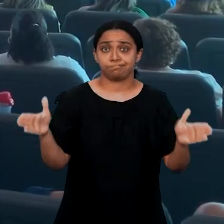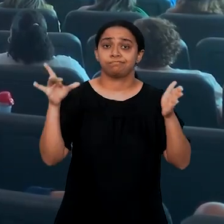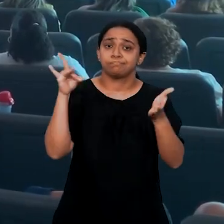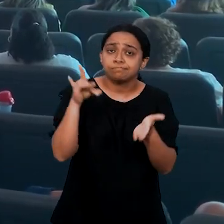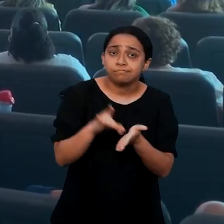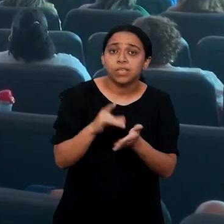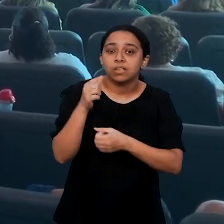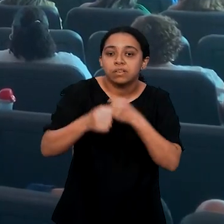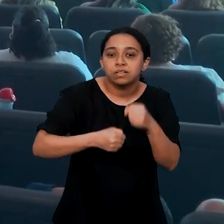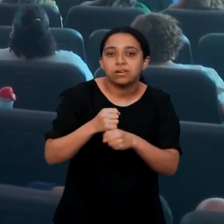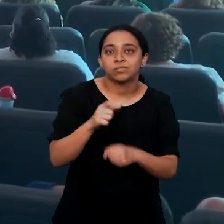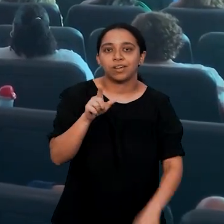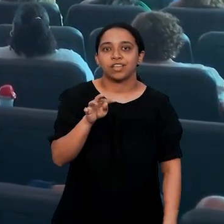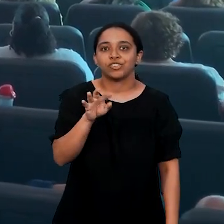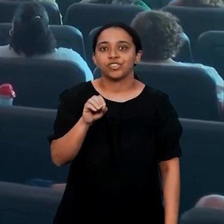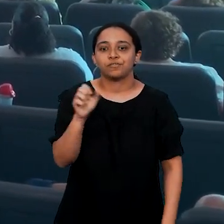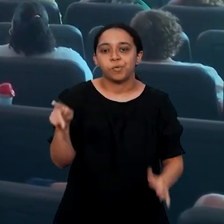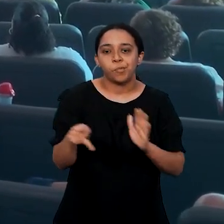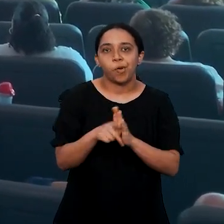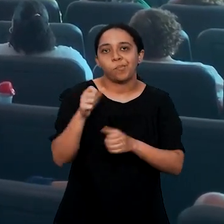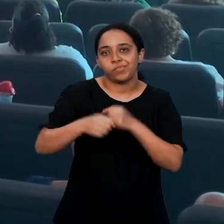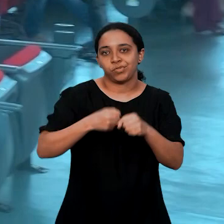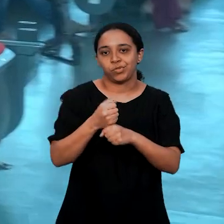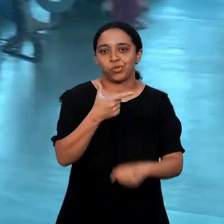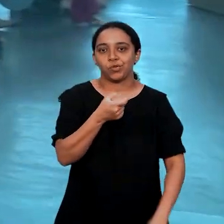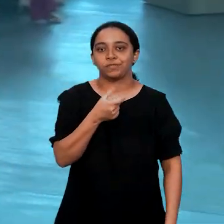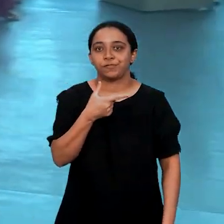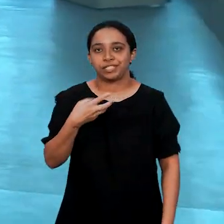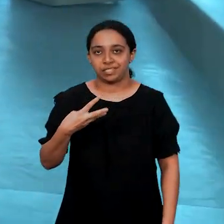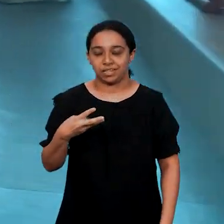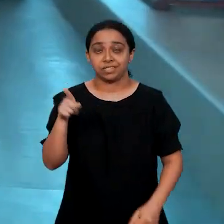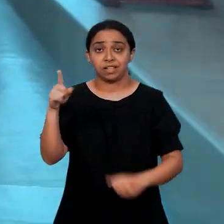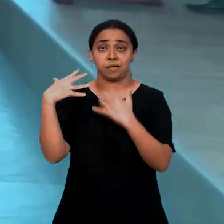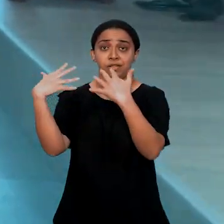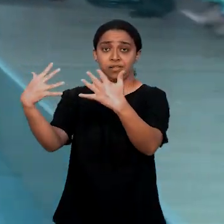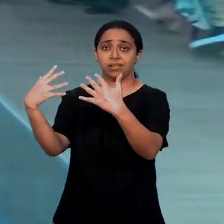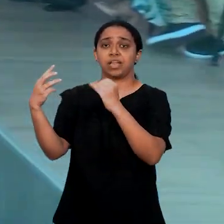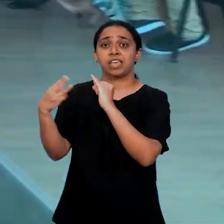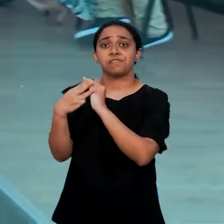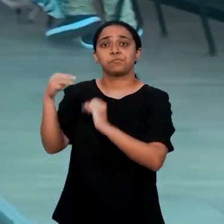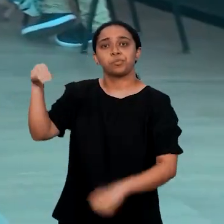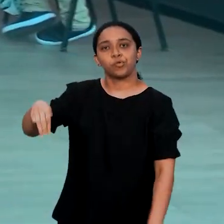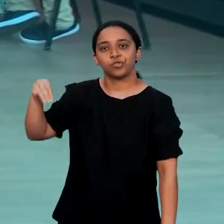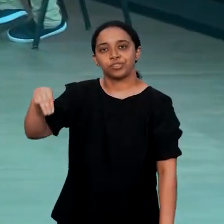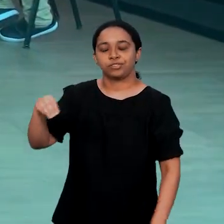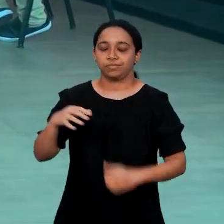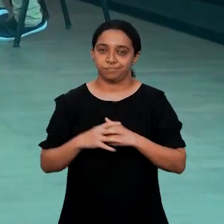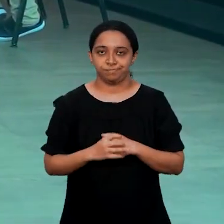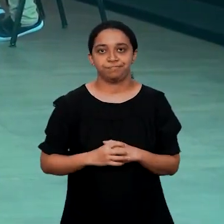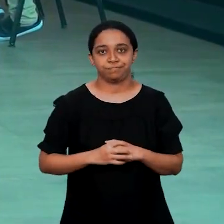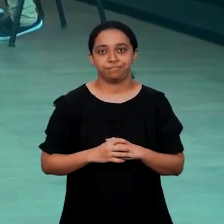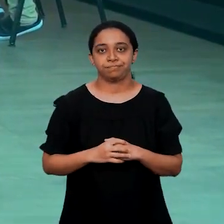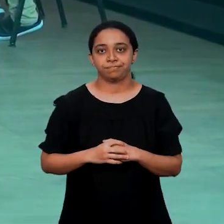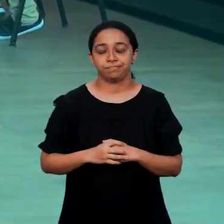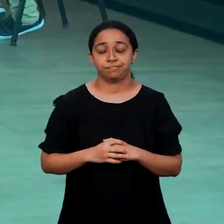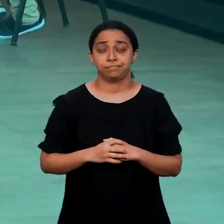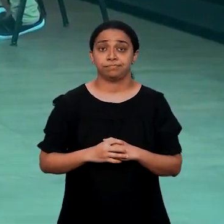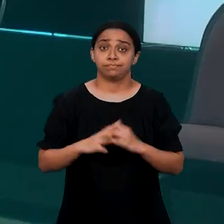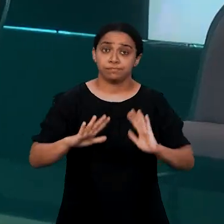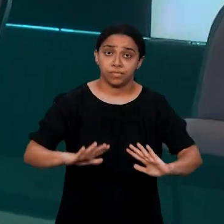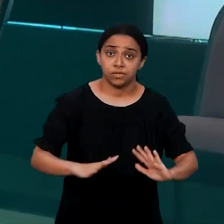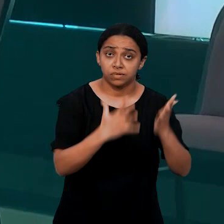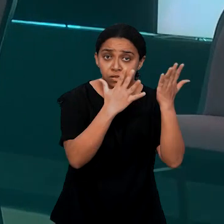aberto oficialmente o ano letivo de 2023 do IFMA, no Auditório Floriz e Pérola, no Campus São Luís Monte